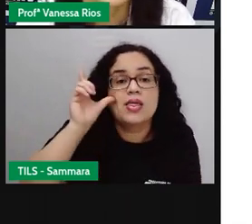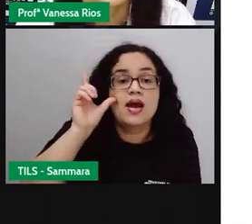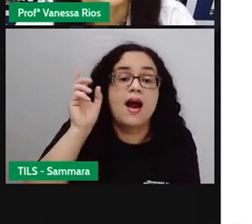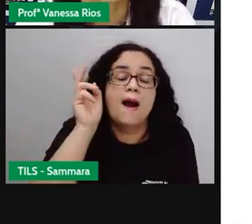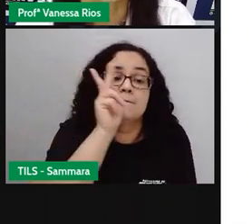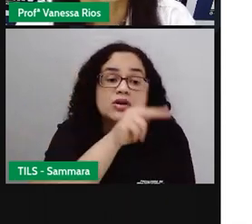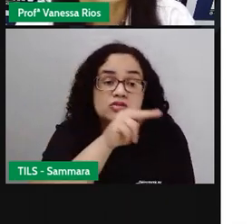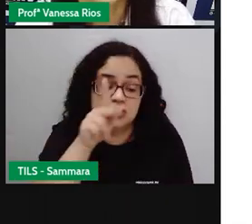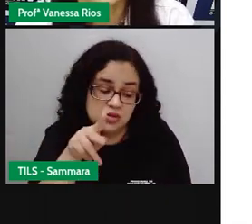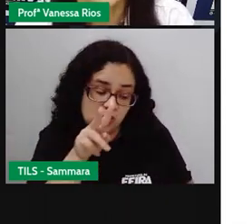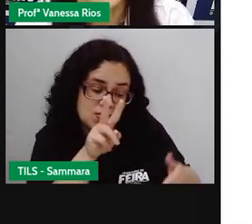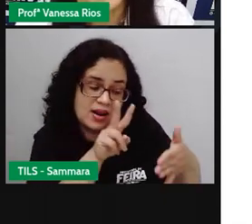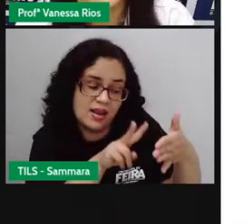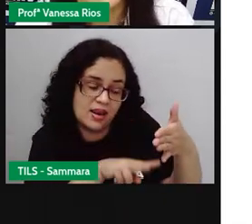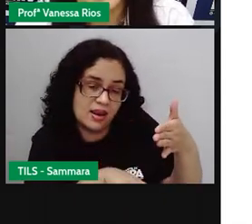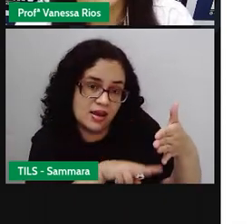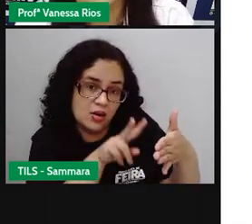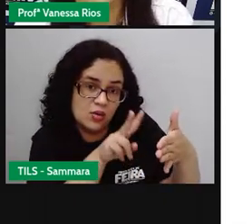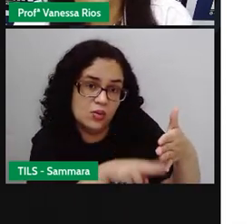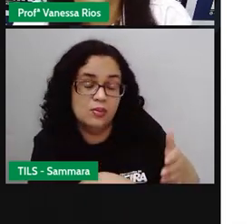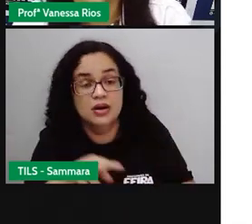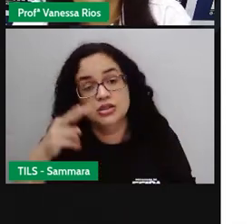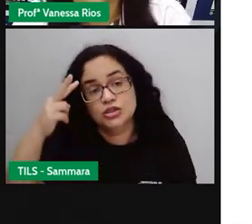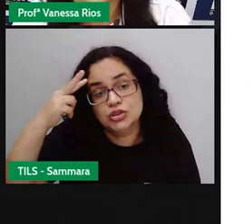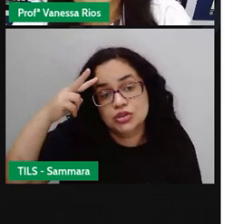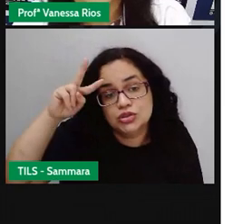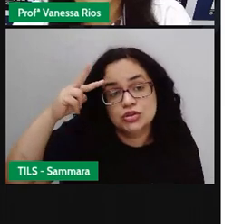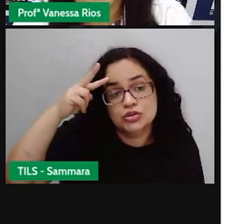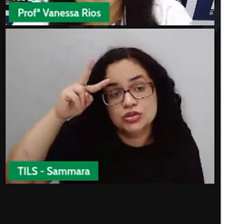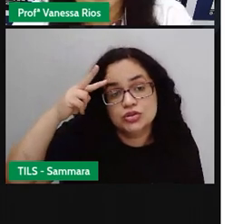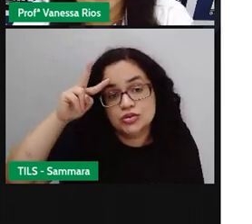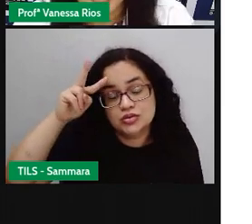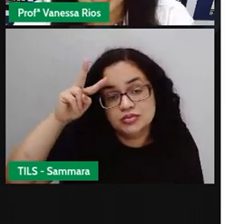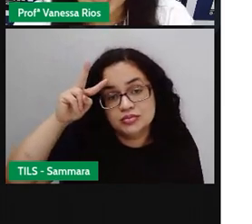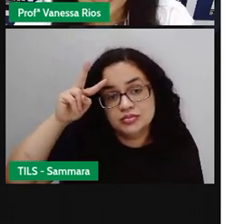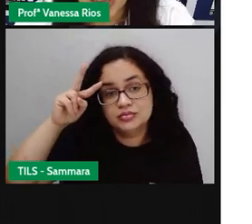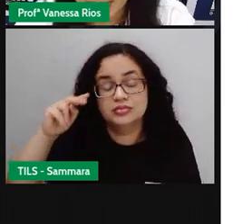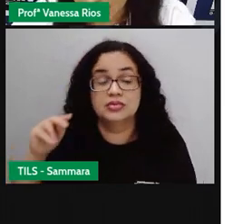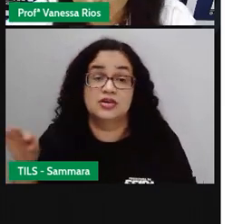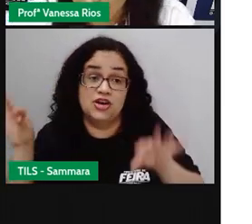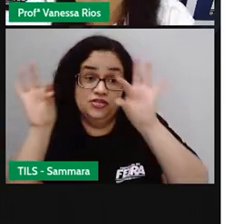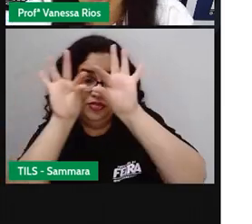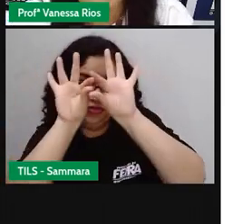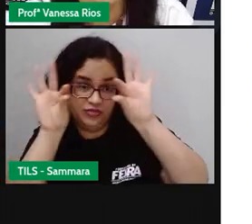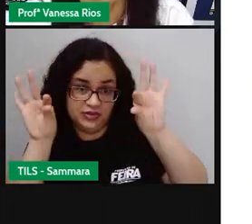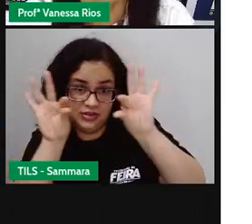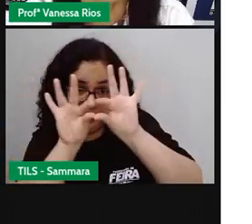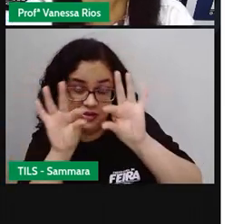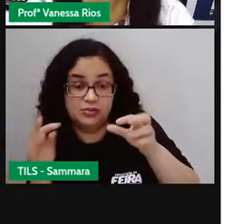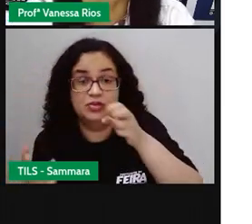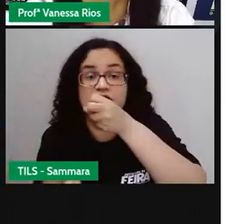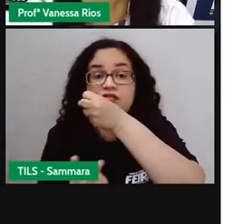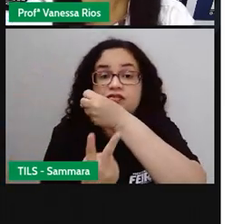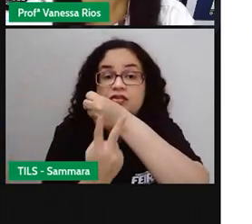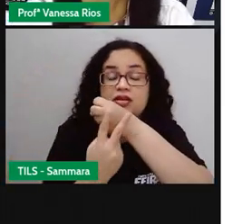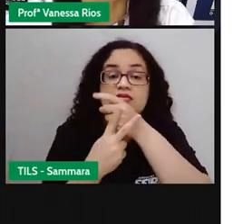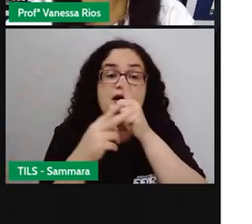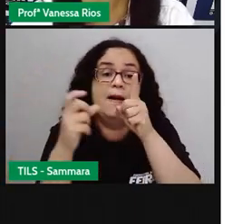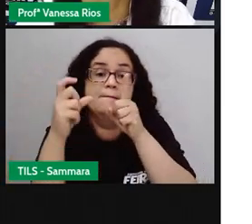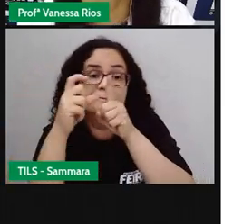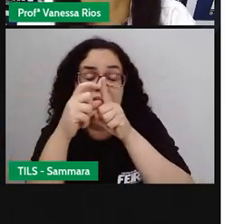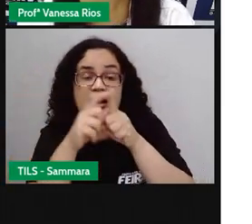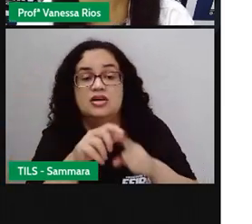Ontem a professora leu uma história. Nesta frase aí, ó, o verbo é a